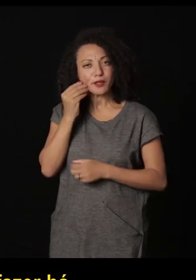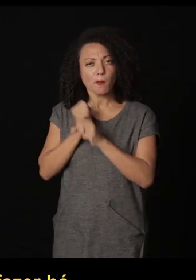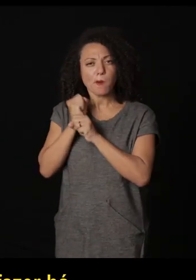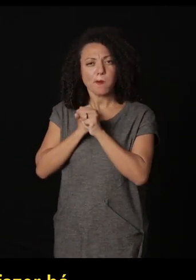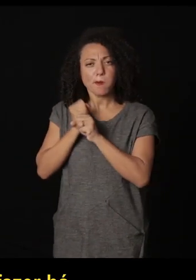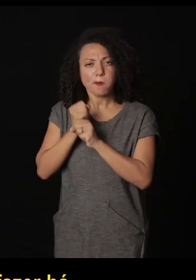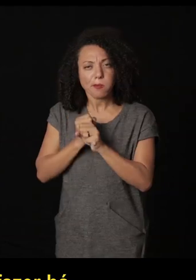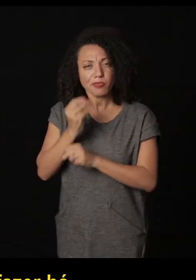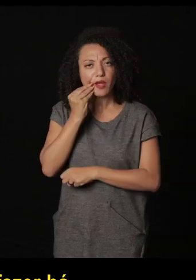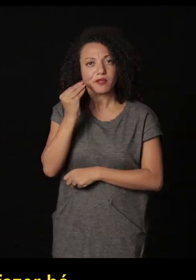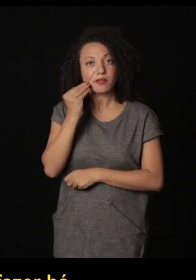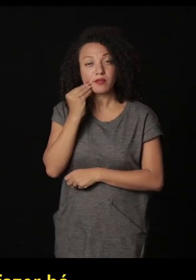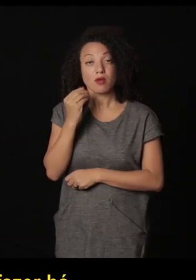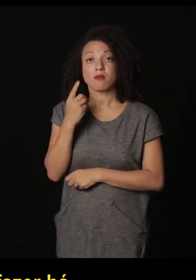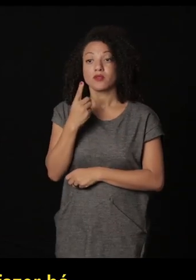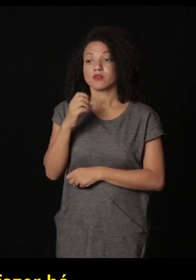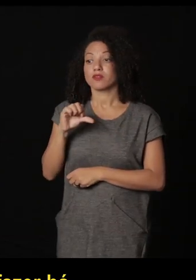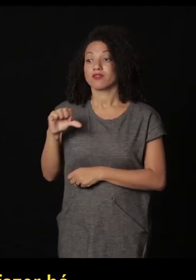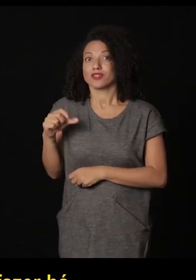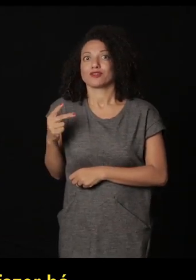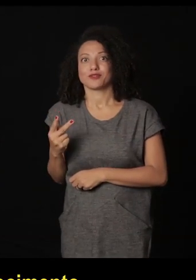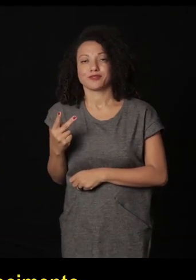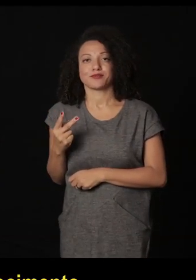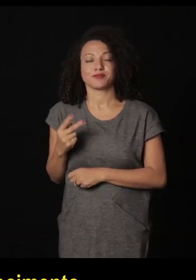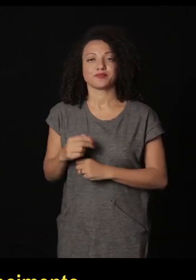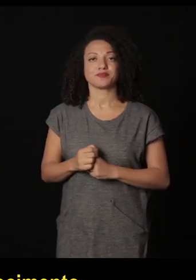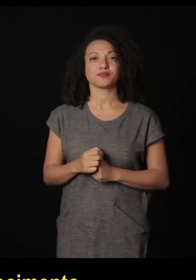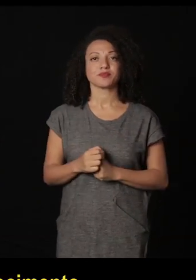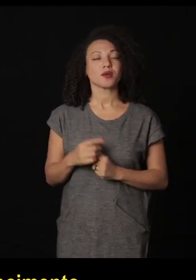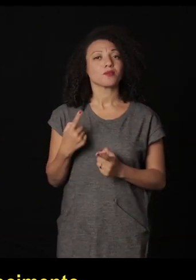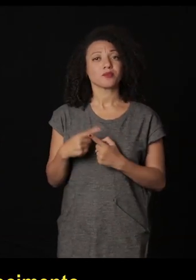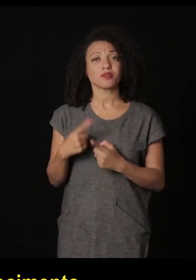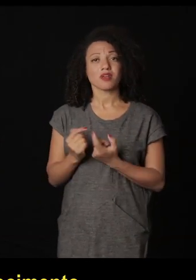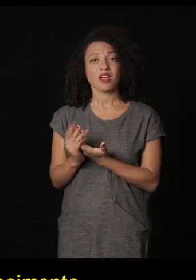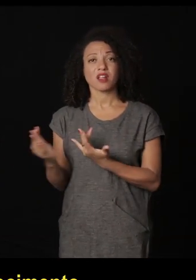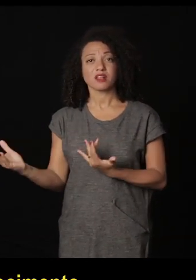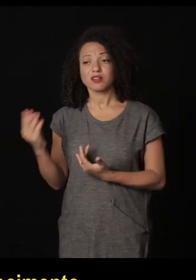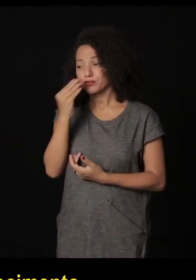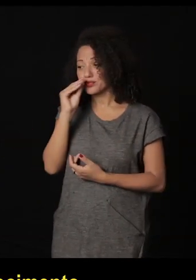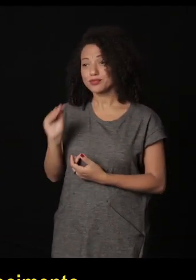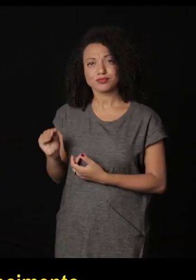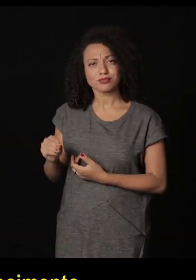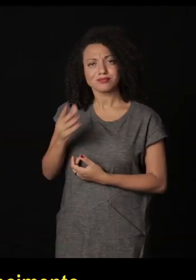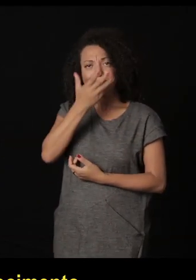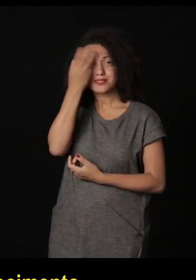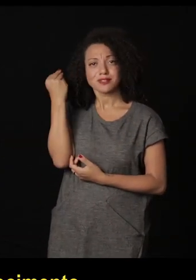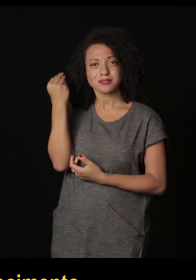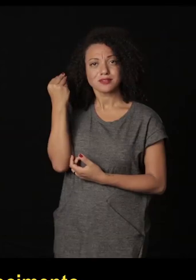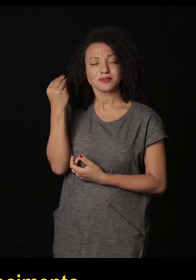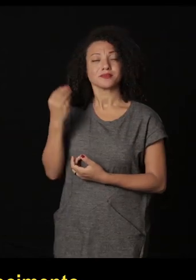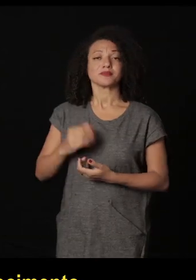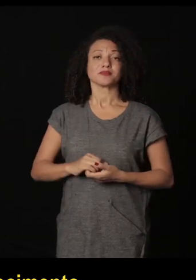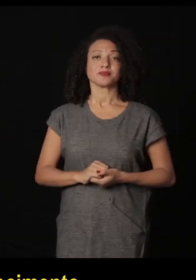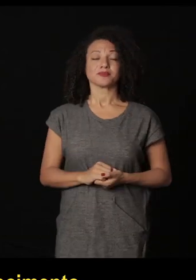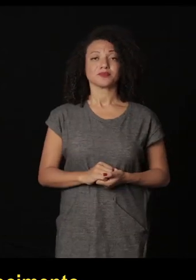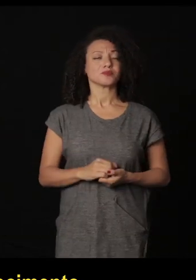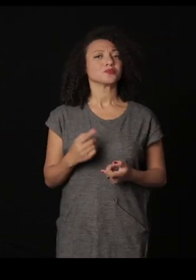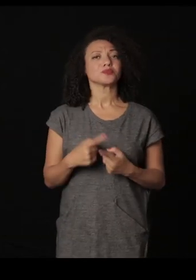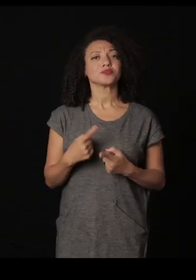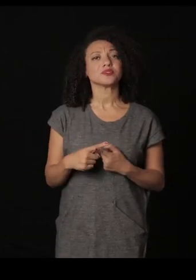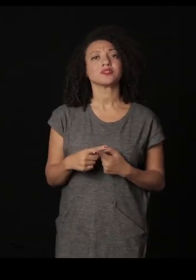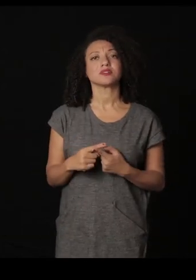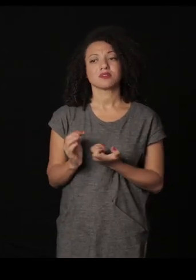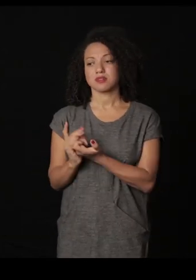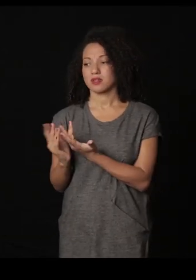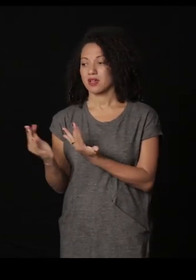fazer há milênios desde 92 quanto a invisibilidade ou o esquecimento